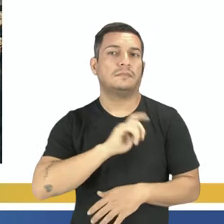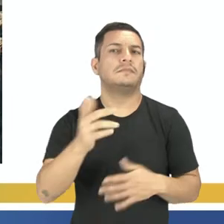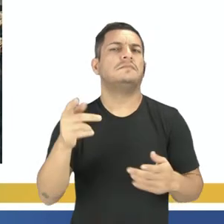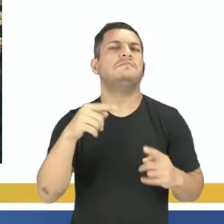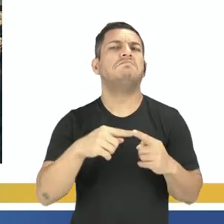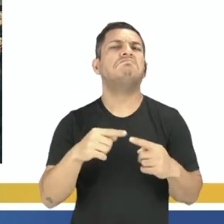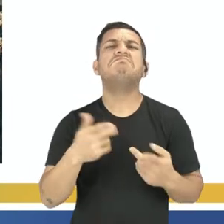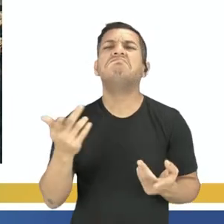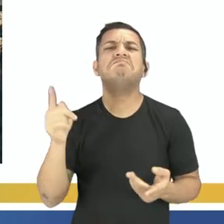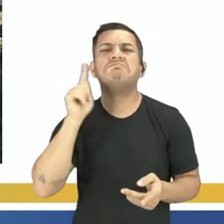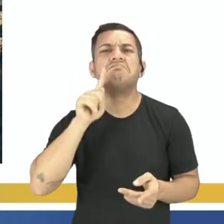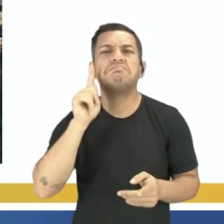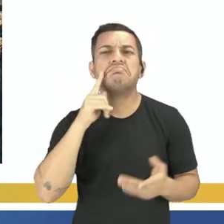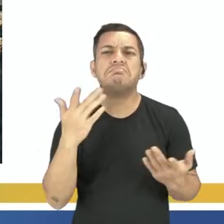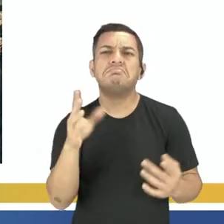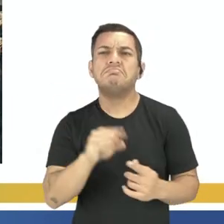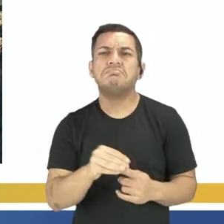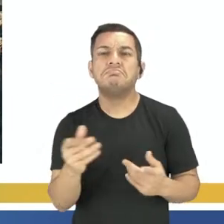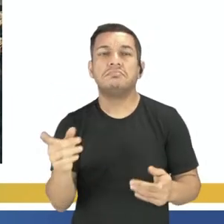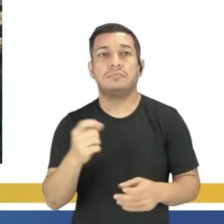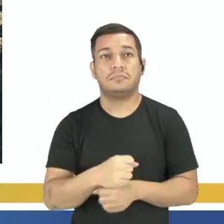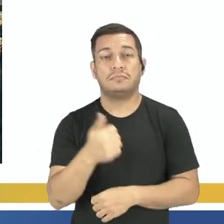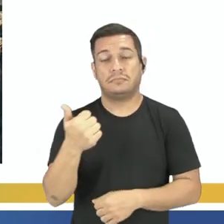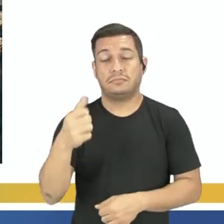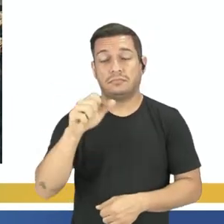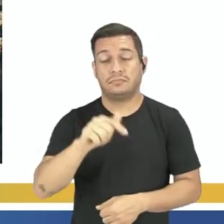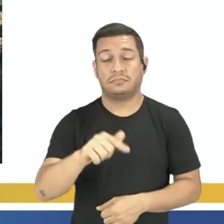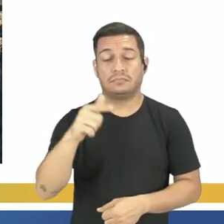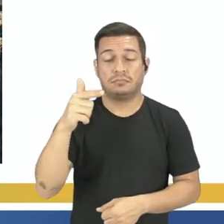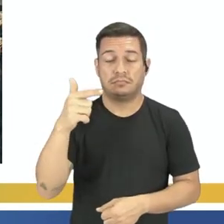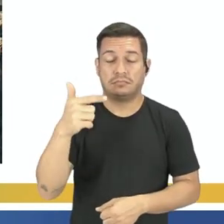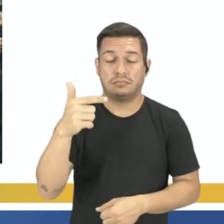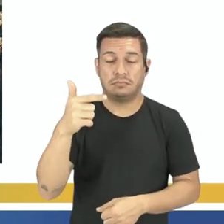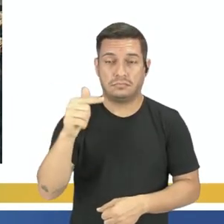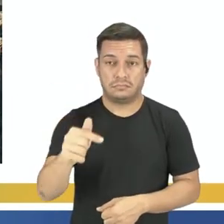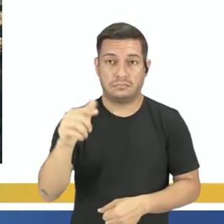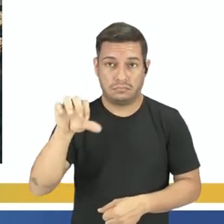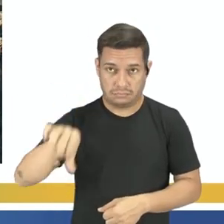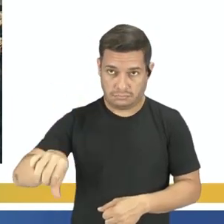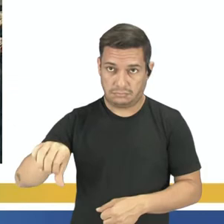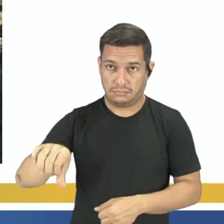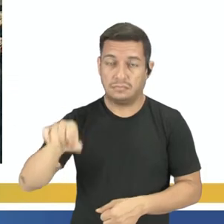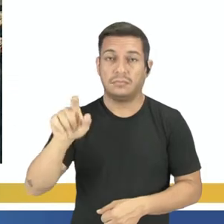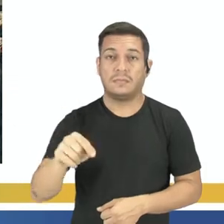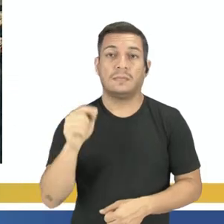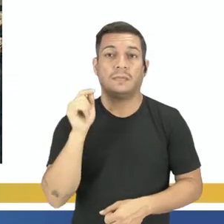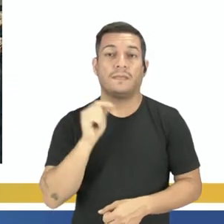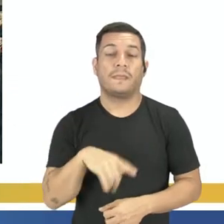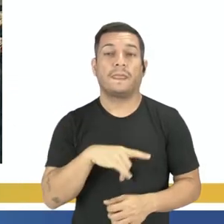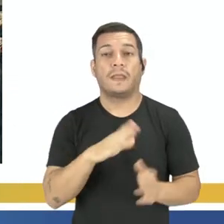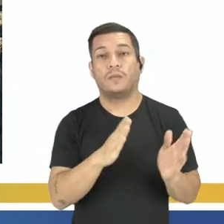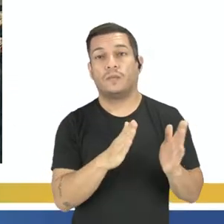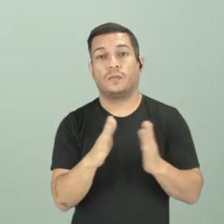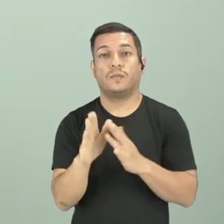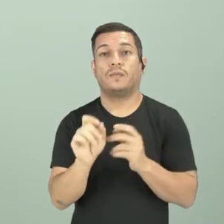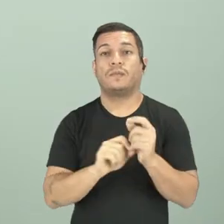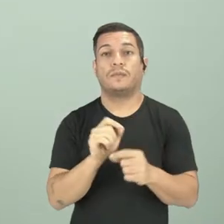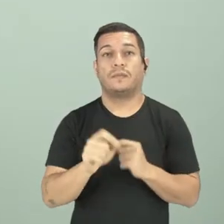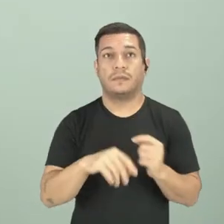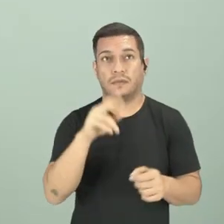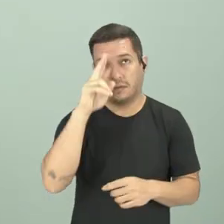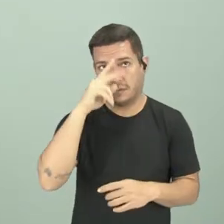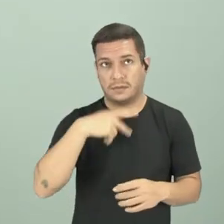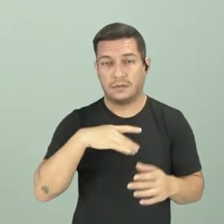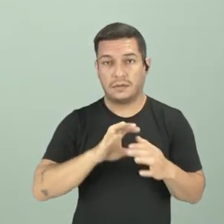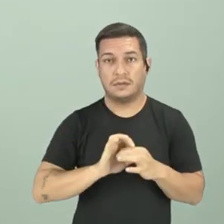Qual é a função? Claro que em 1779 ele passa pelo processo aí de independência,